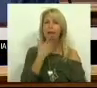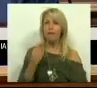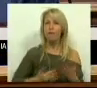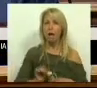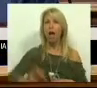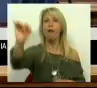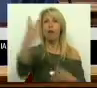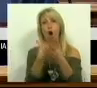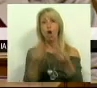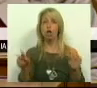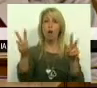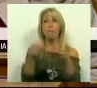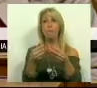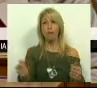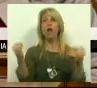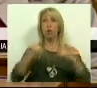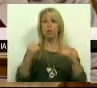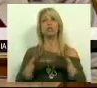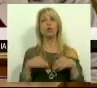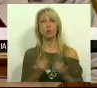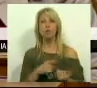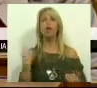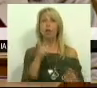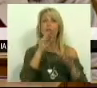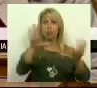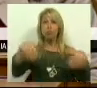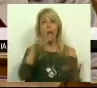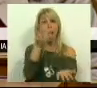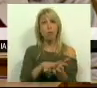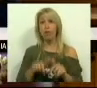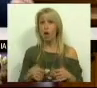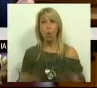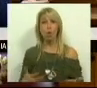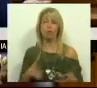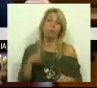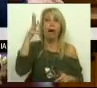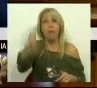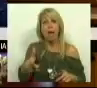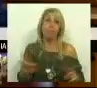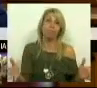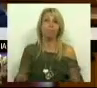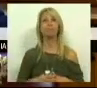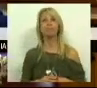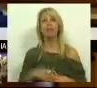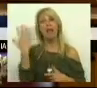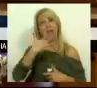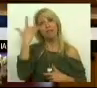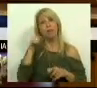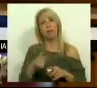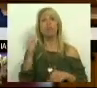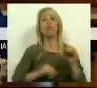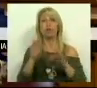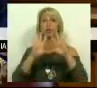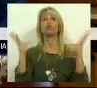para a resolução da matéria na consistação social. Nós podíamos estar a aprovar isto hoje aqui, ou amanhã, neste caso, que é dia de votações, na